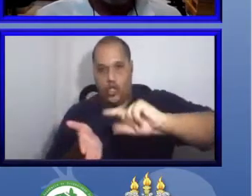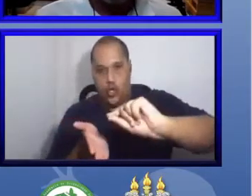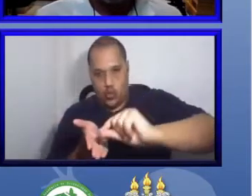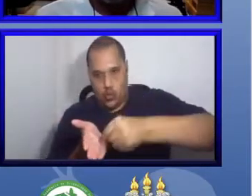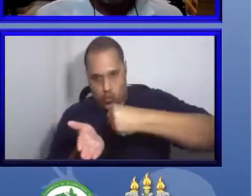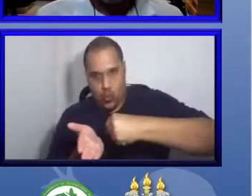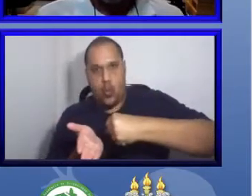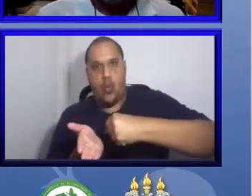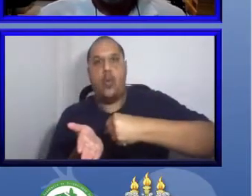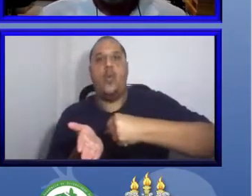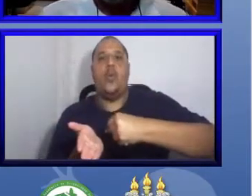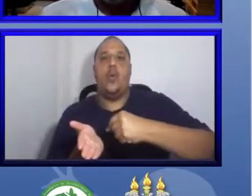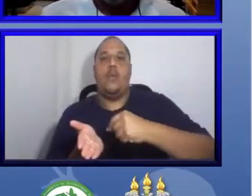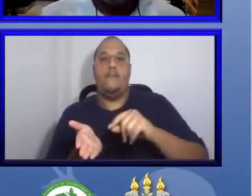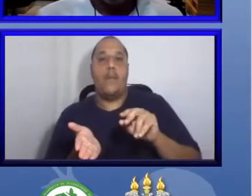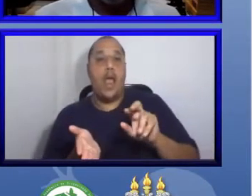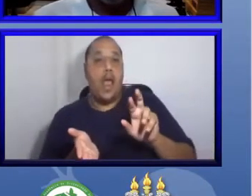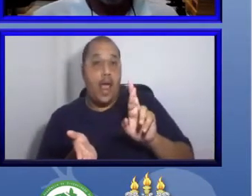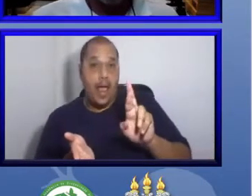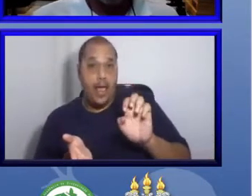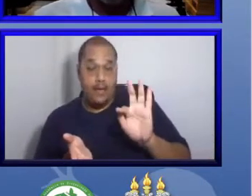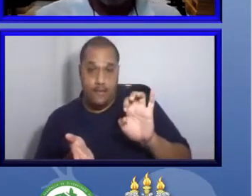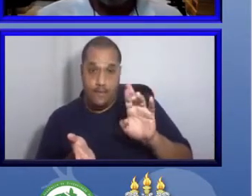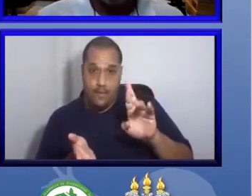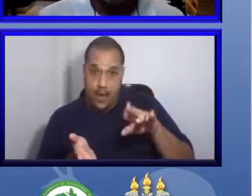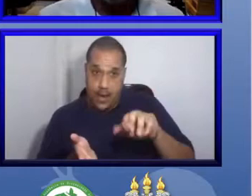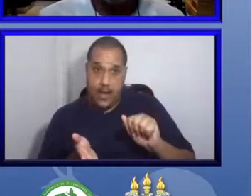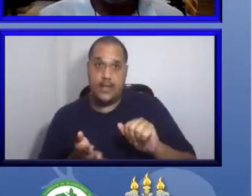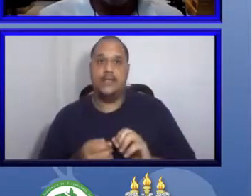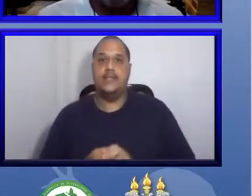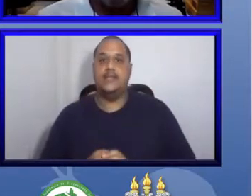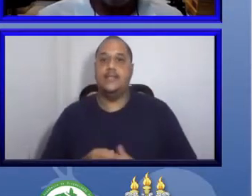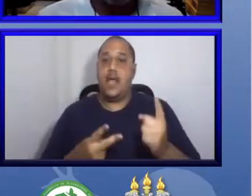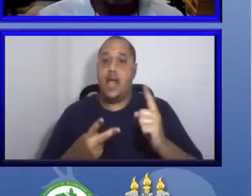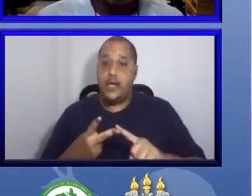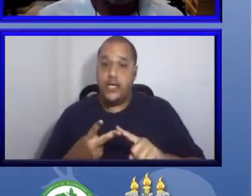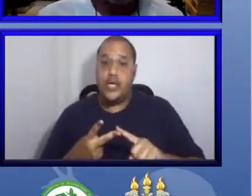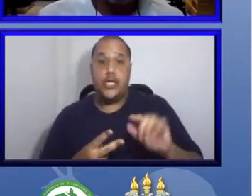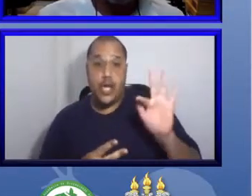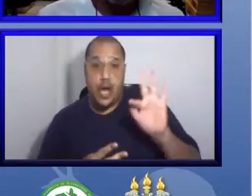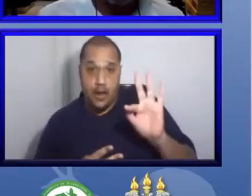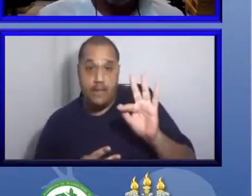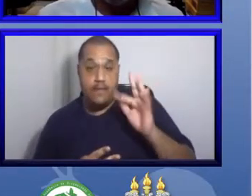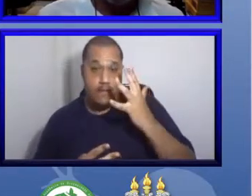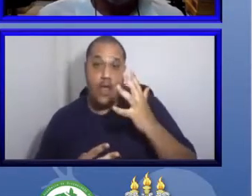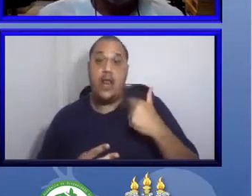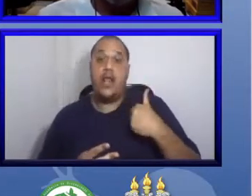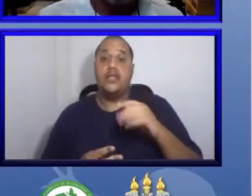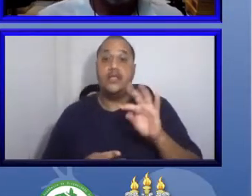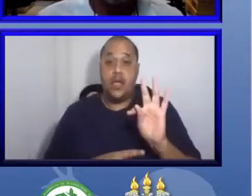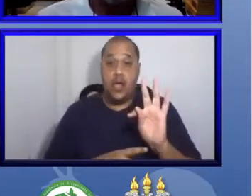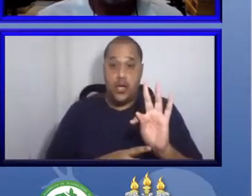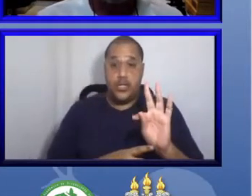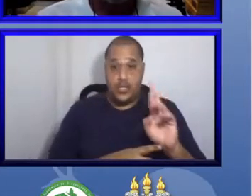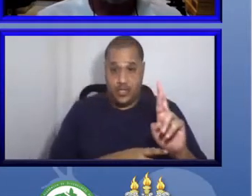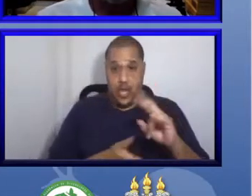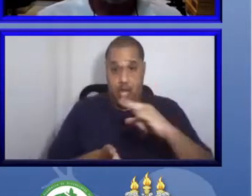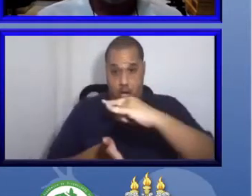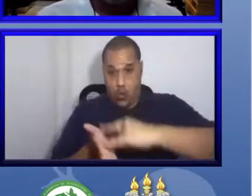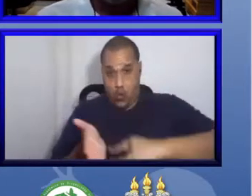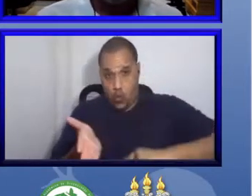fevereiro, o TR foi divulgado, tudo muito corrido,